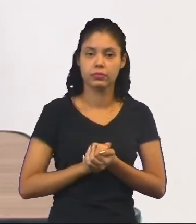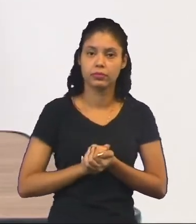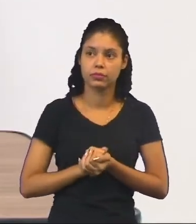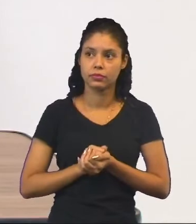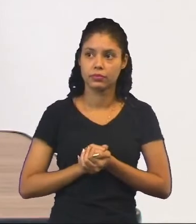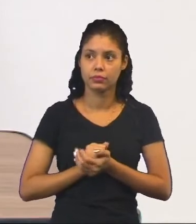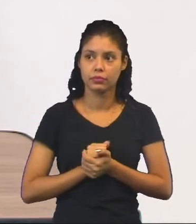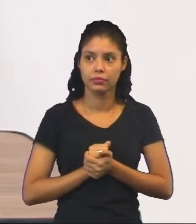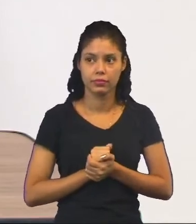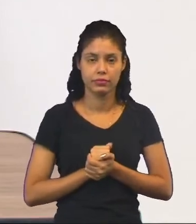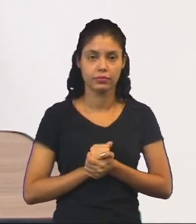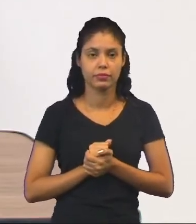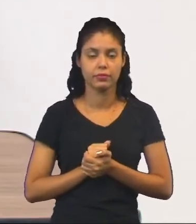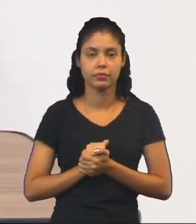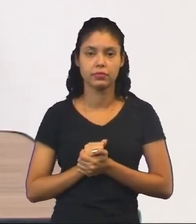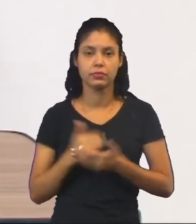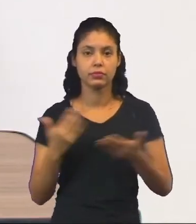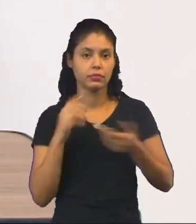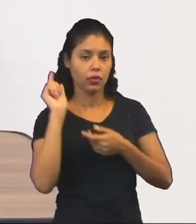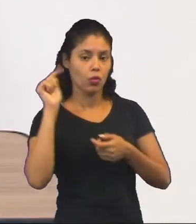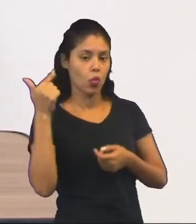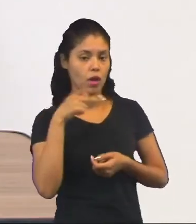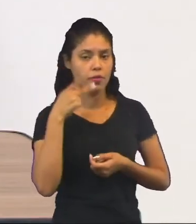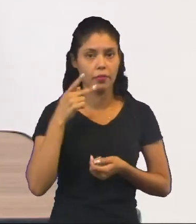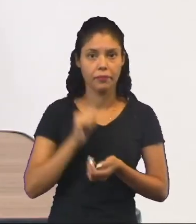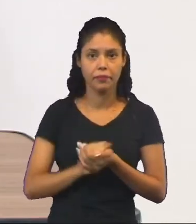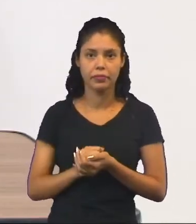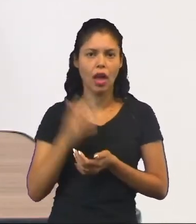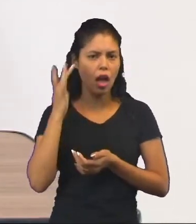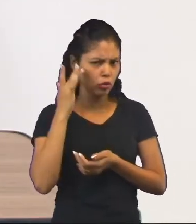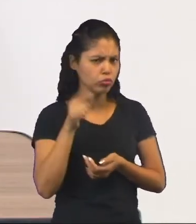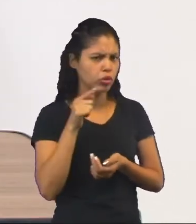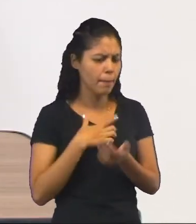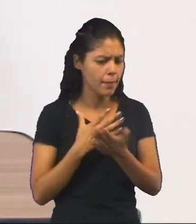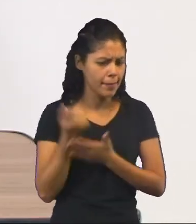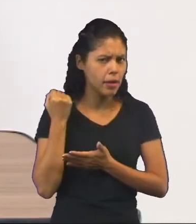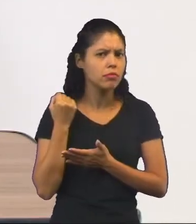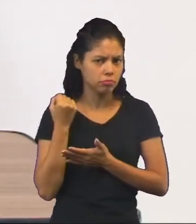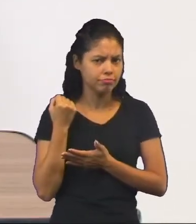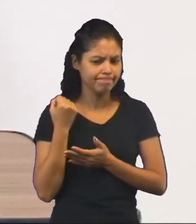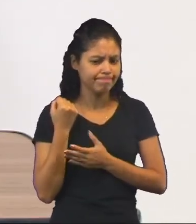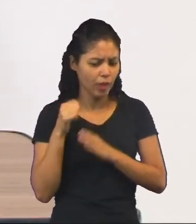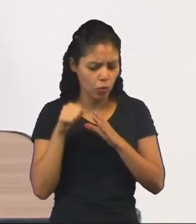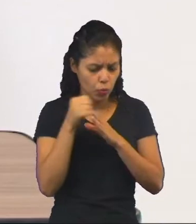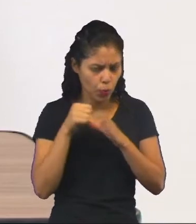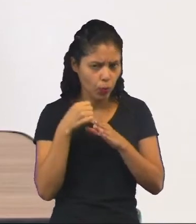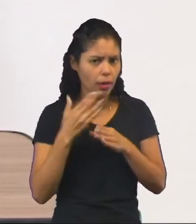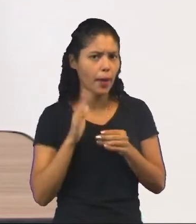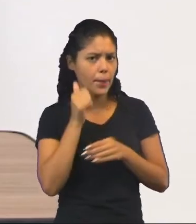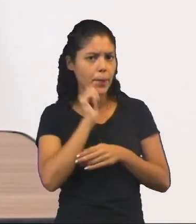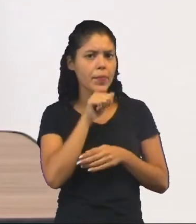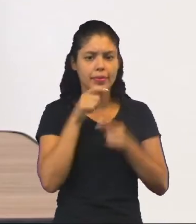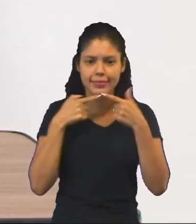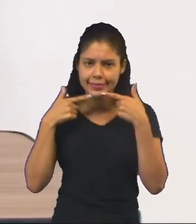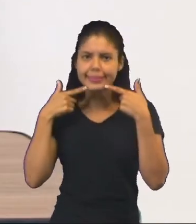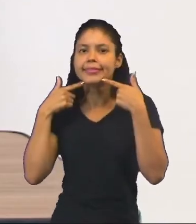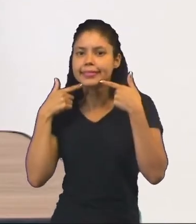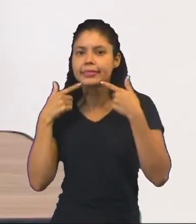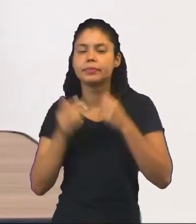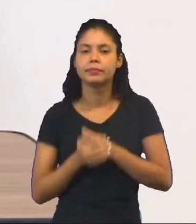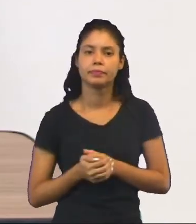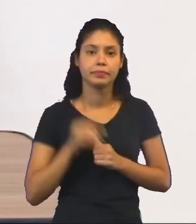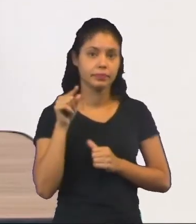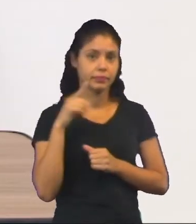fez a expressão, muita fome. E outro disse, o você acha de pegarmos um pedaço do bolo que a mamãe fez, né? Com o sorriso no rosto.